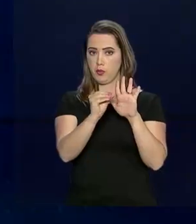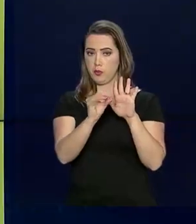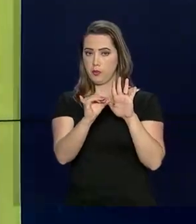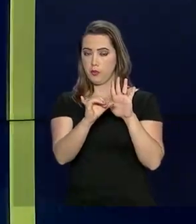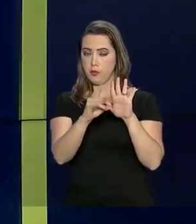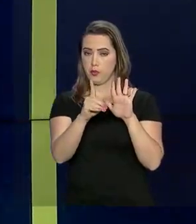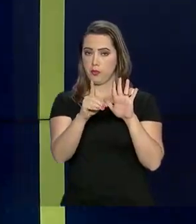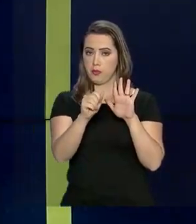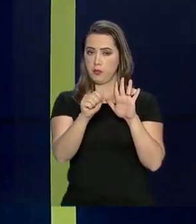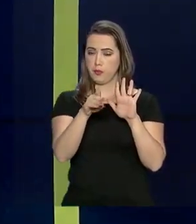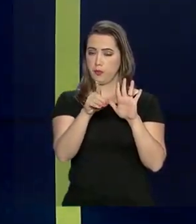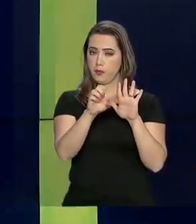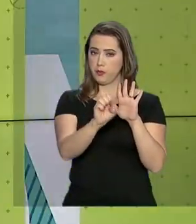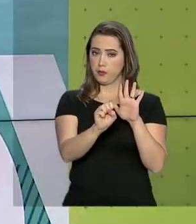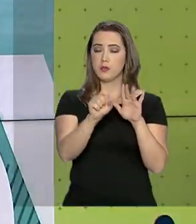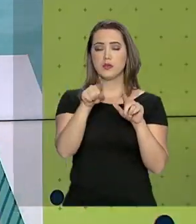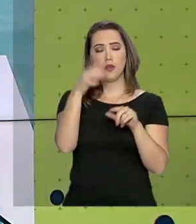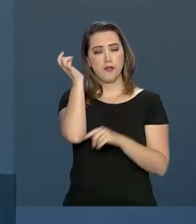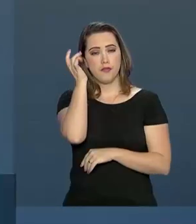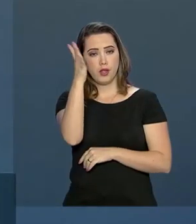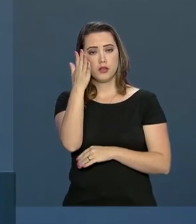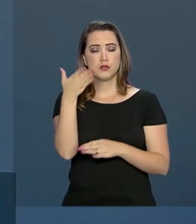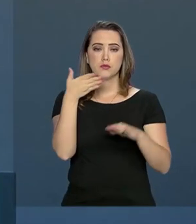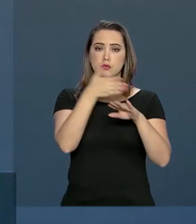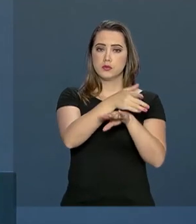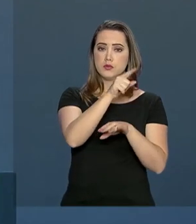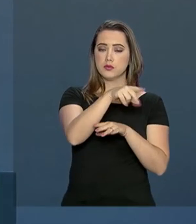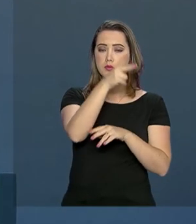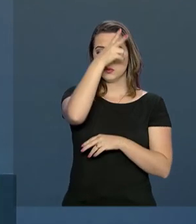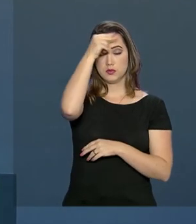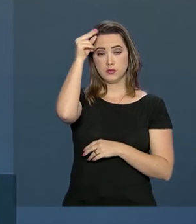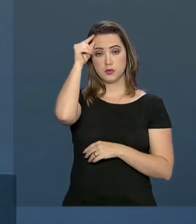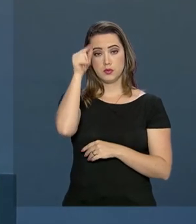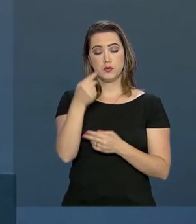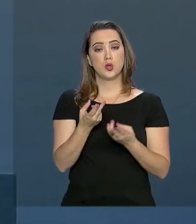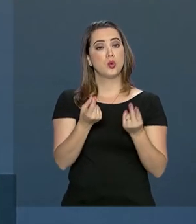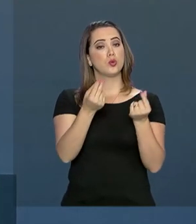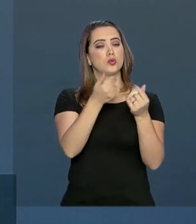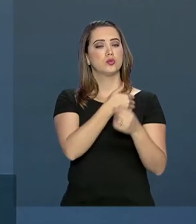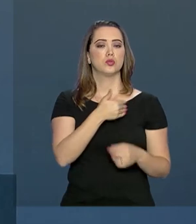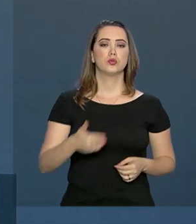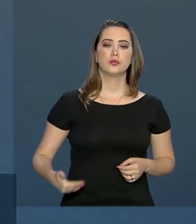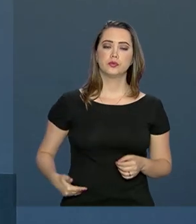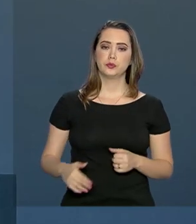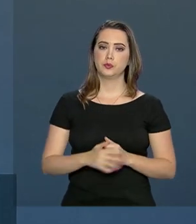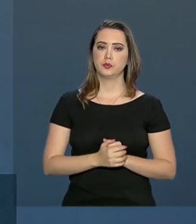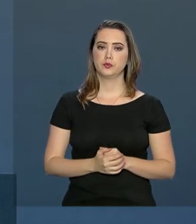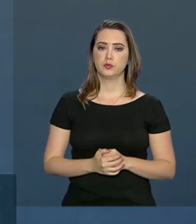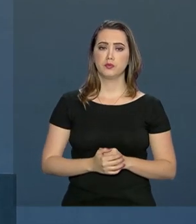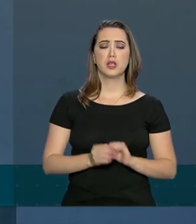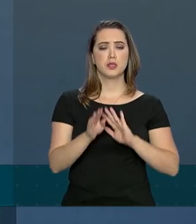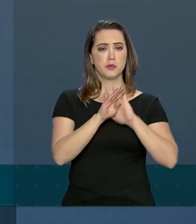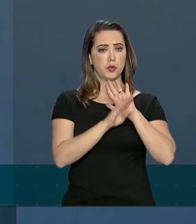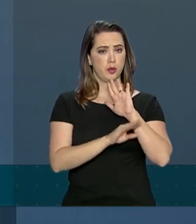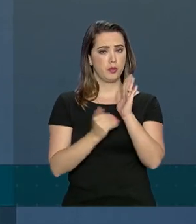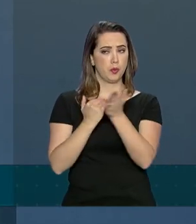acesso das prefeituras aos recursos públicos. O ProCidades foi instituído em